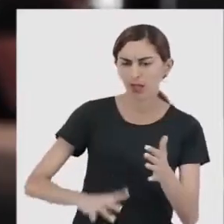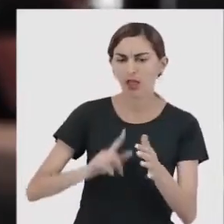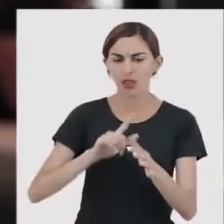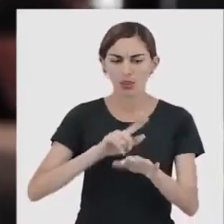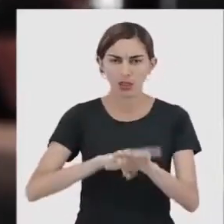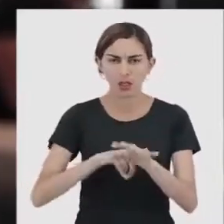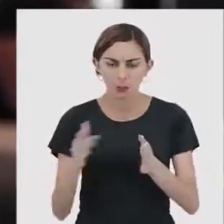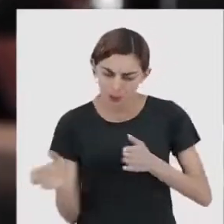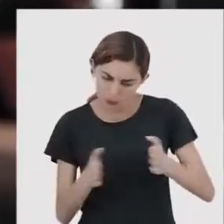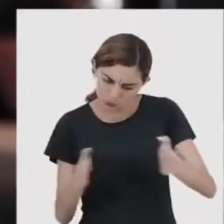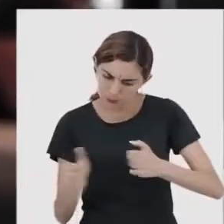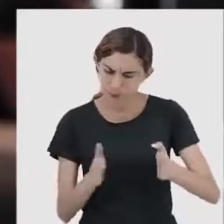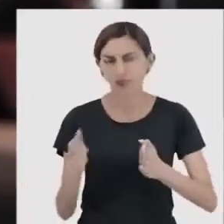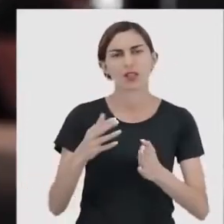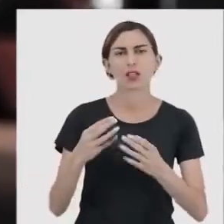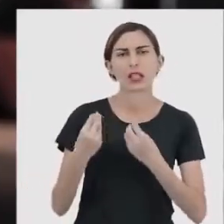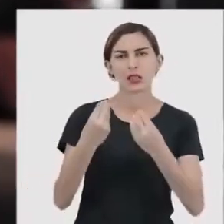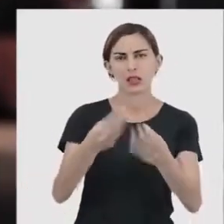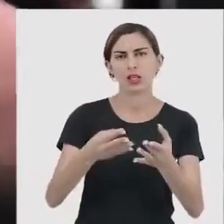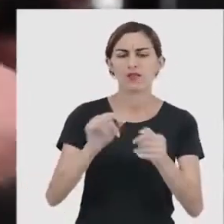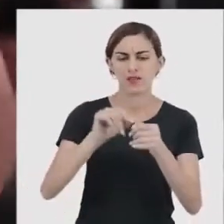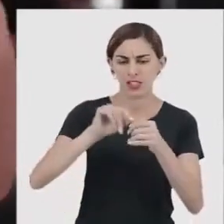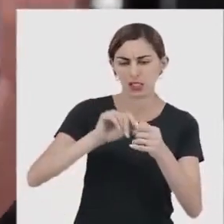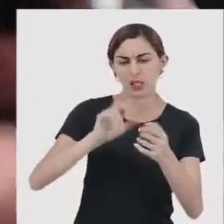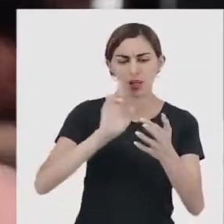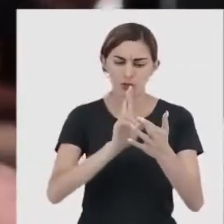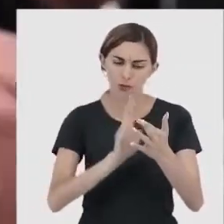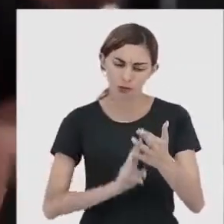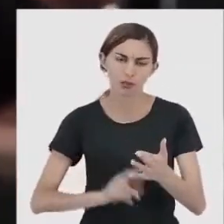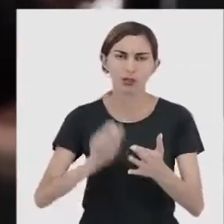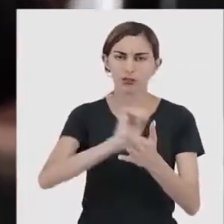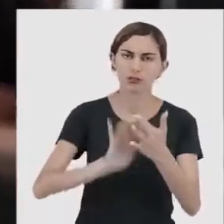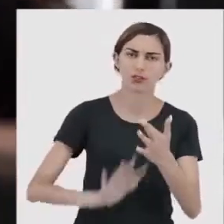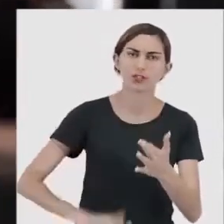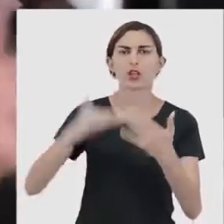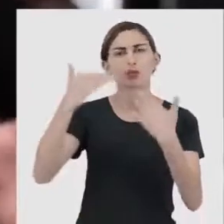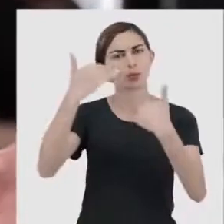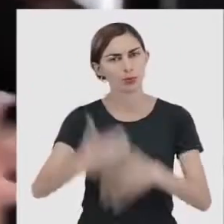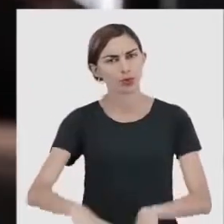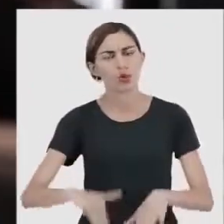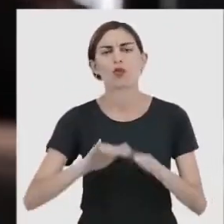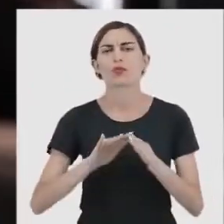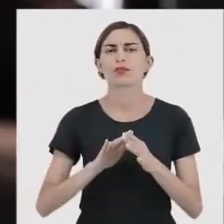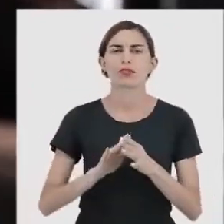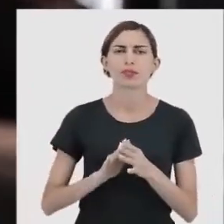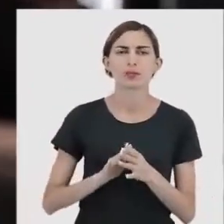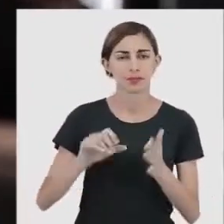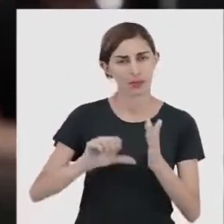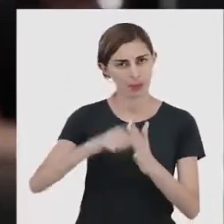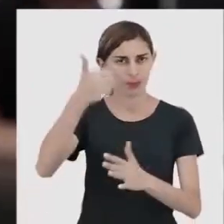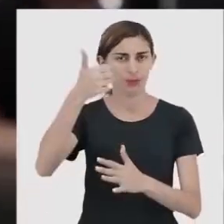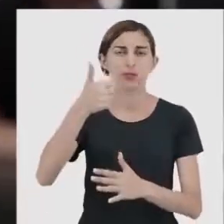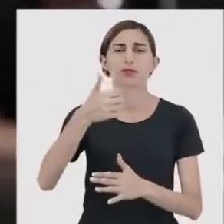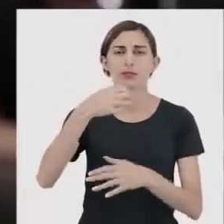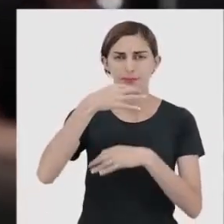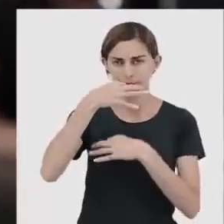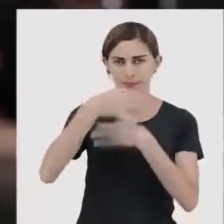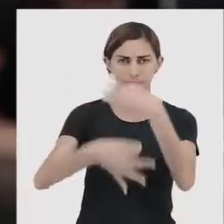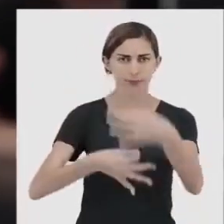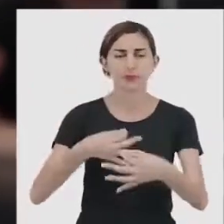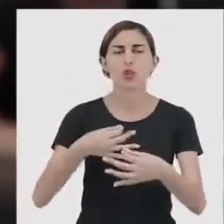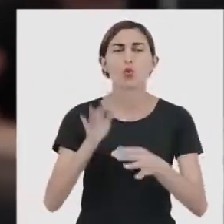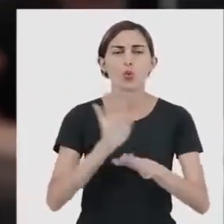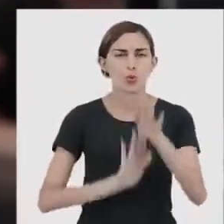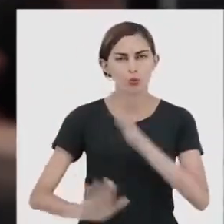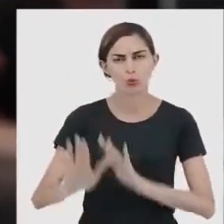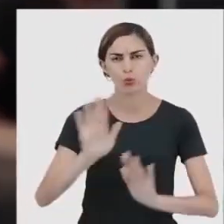prazo para entregar nada que você precise entregar, para comparecer ao seu polo, para fazer sua prova, para agendar, enfim. Primeira dica que eu